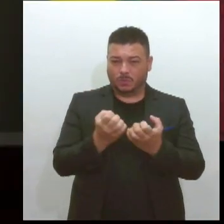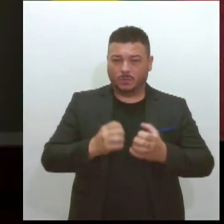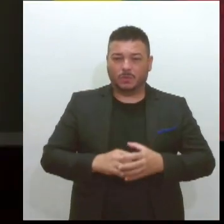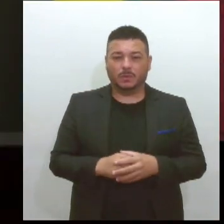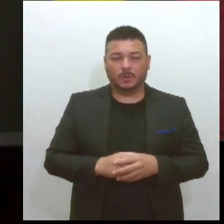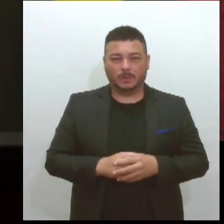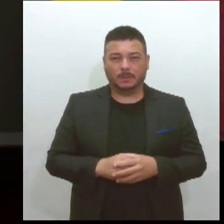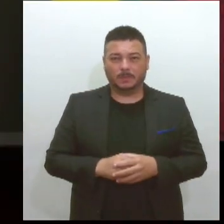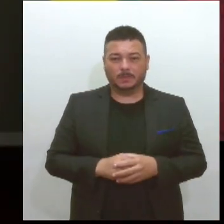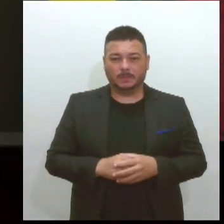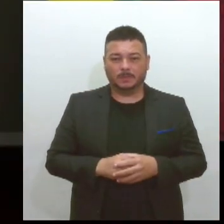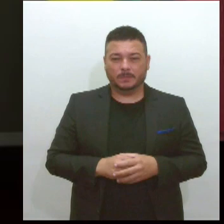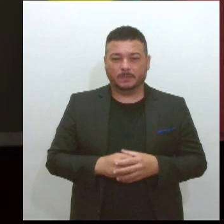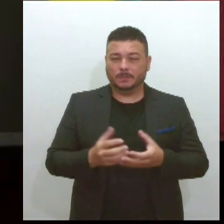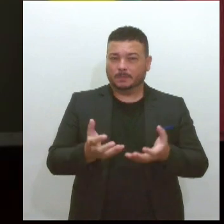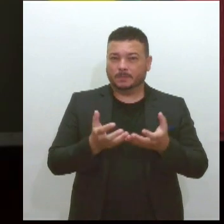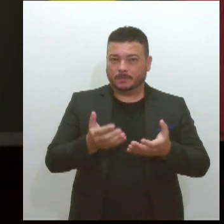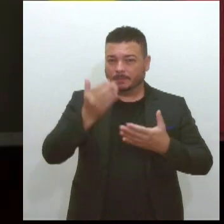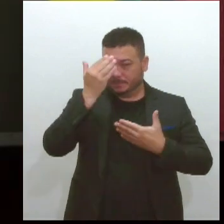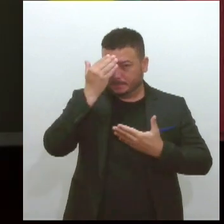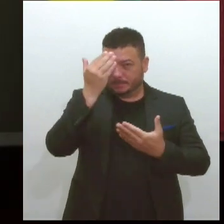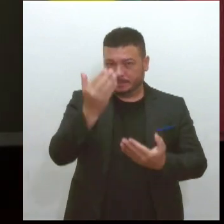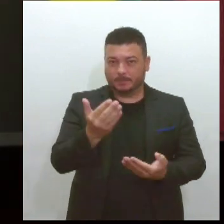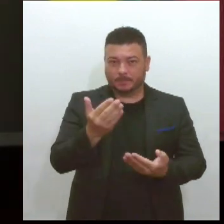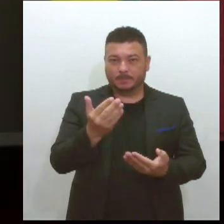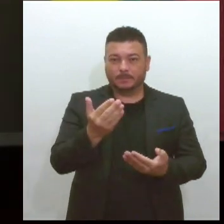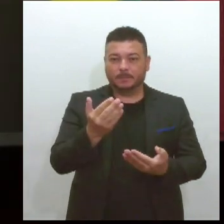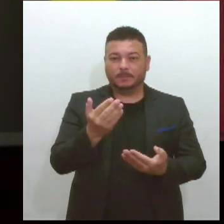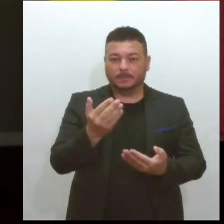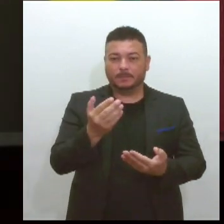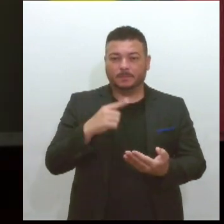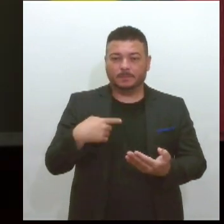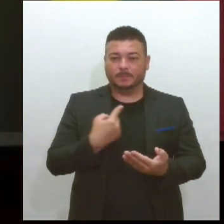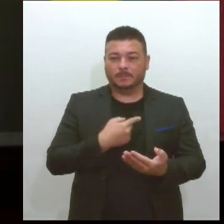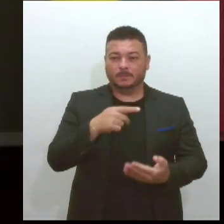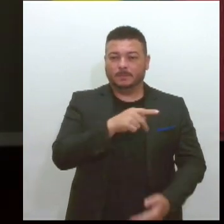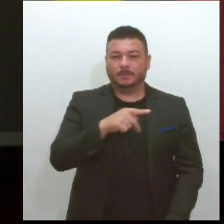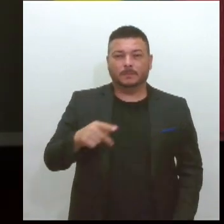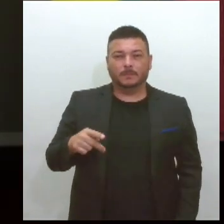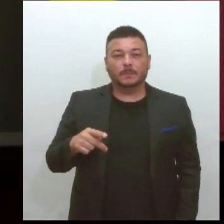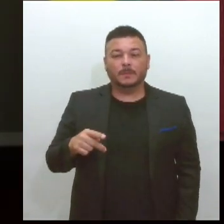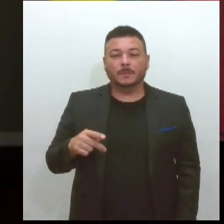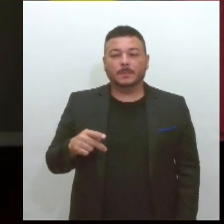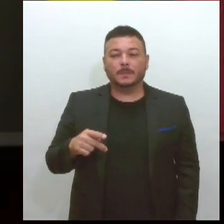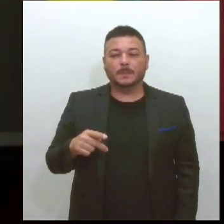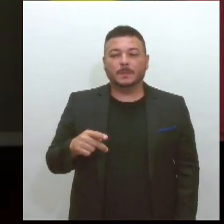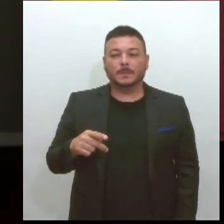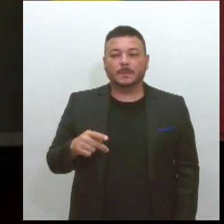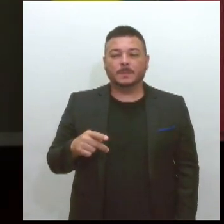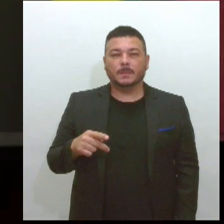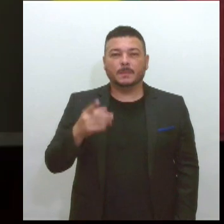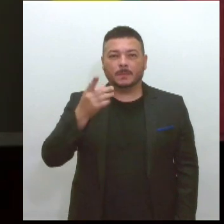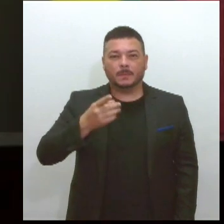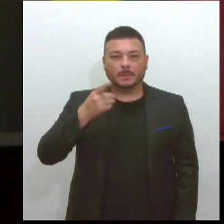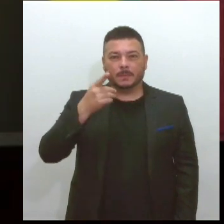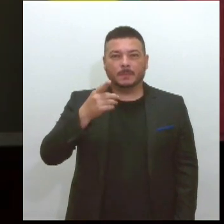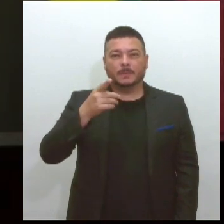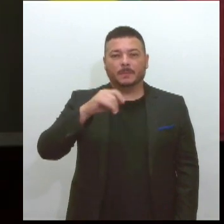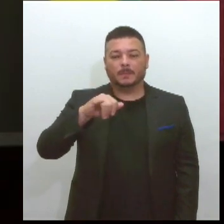agradecer ao nosso presidente, deputado Jefferson Andrade,